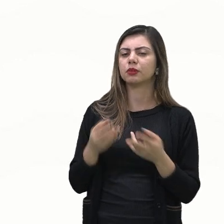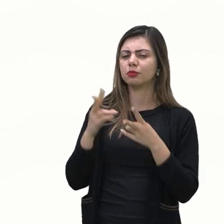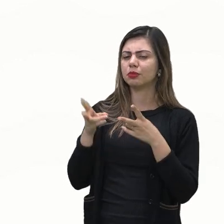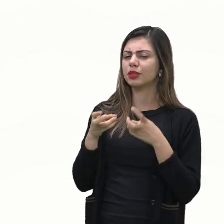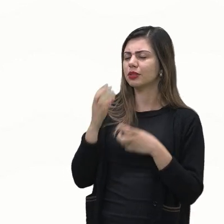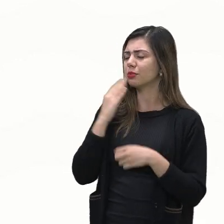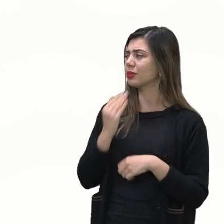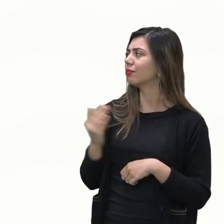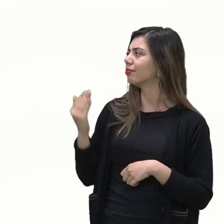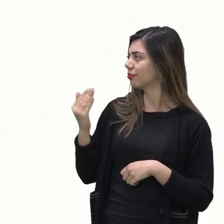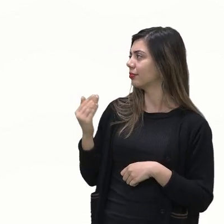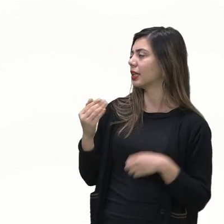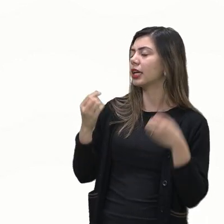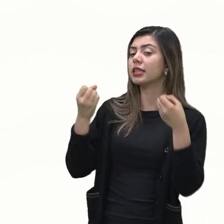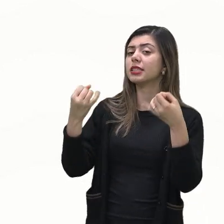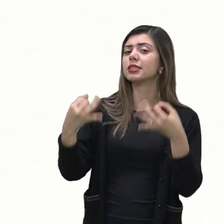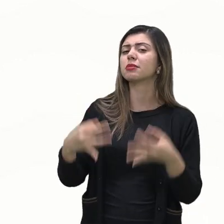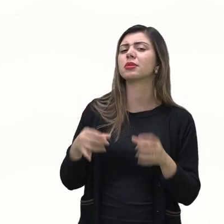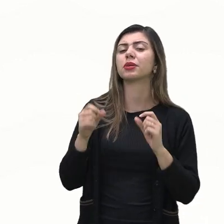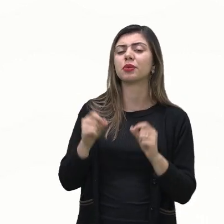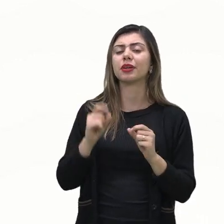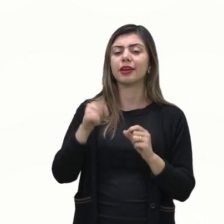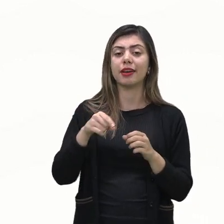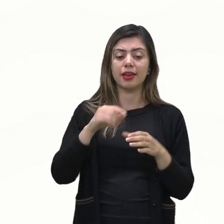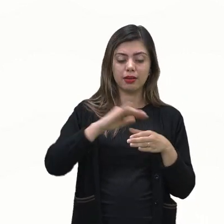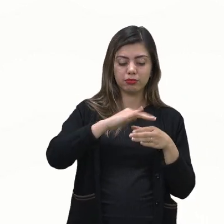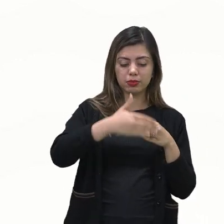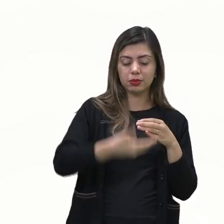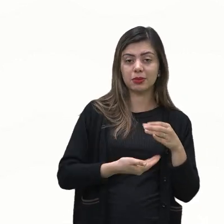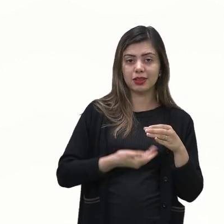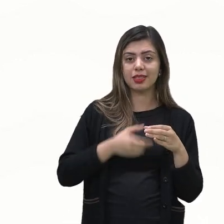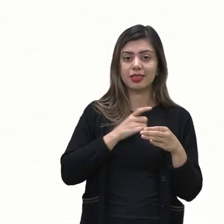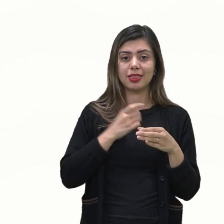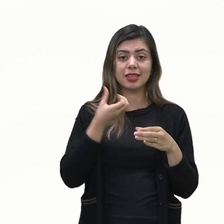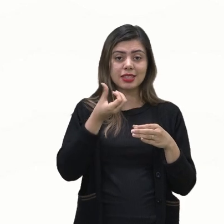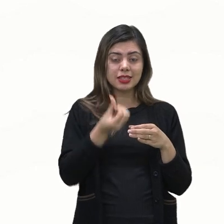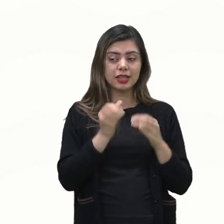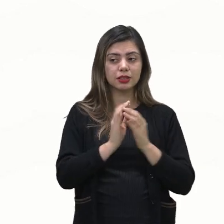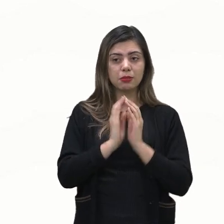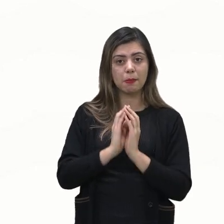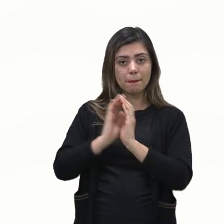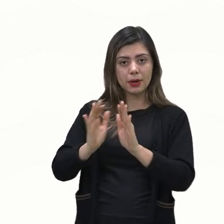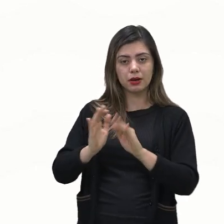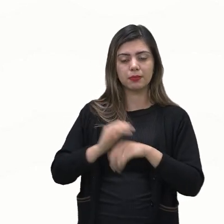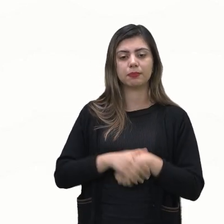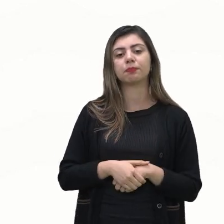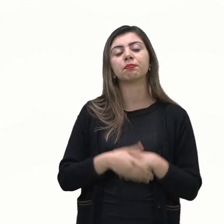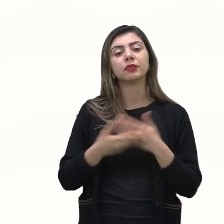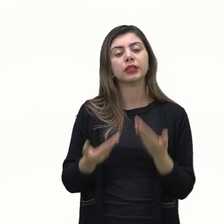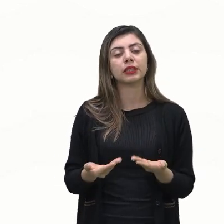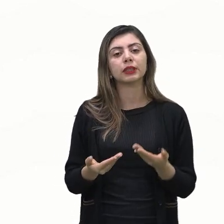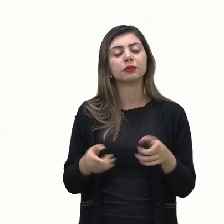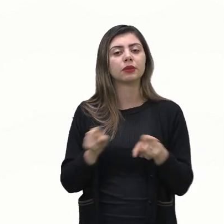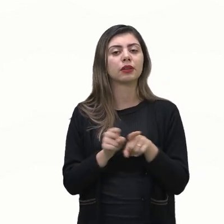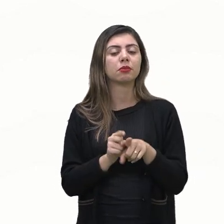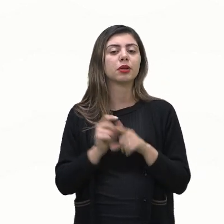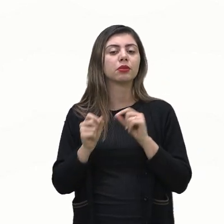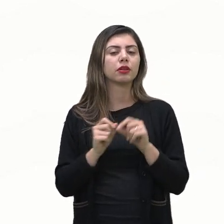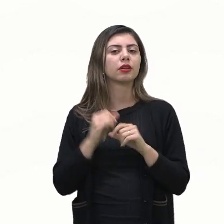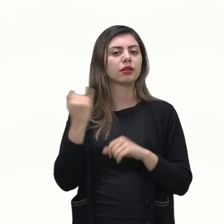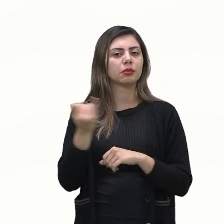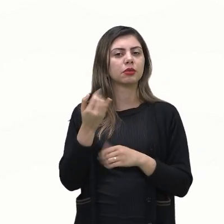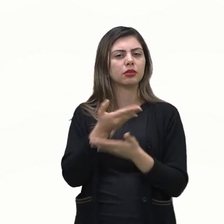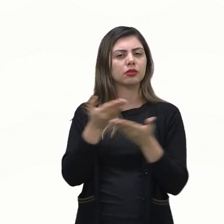caso ela está falando do lançamento de um dado de 6 faces então também é importante